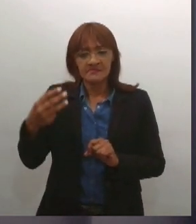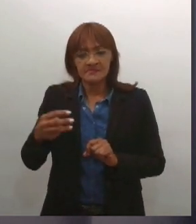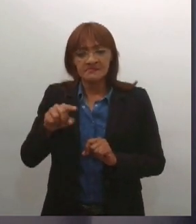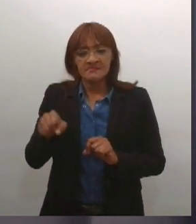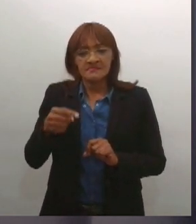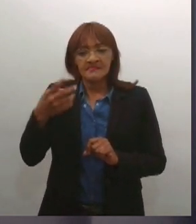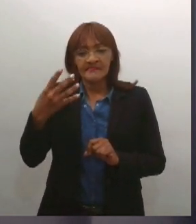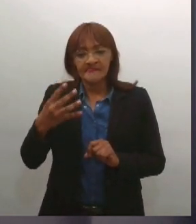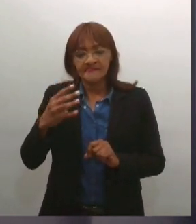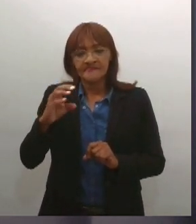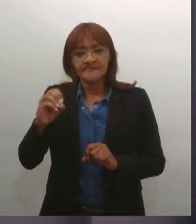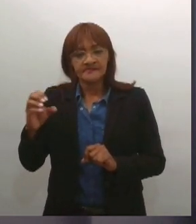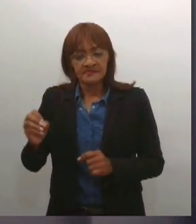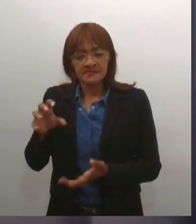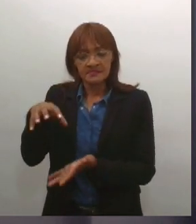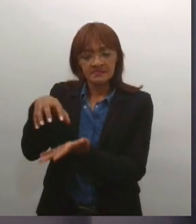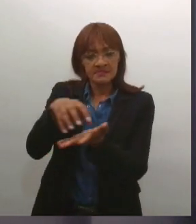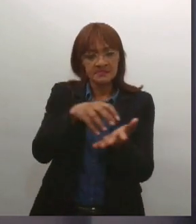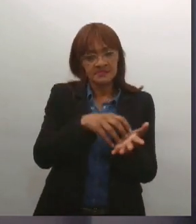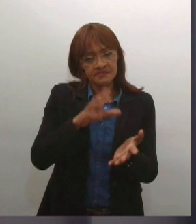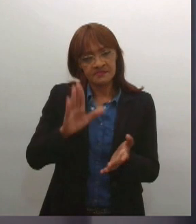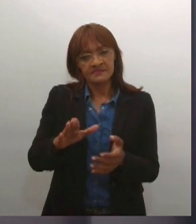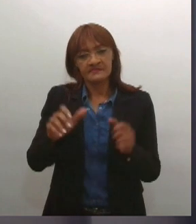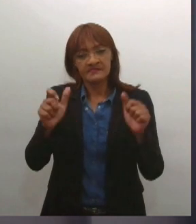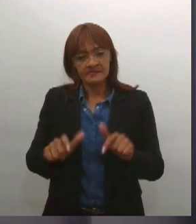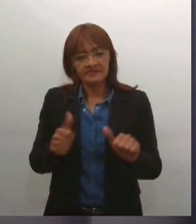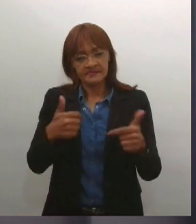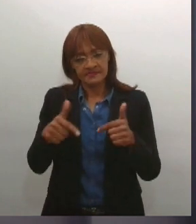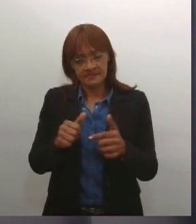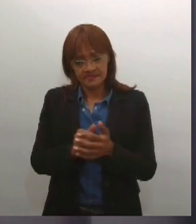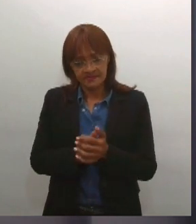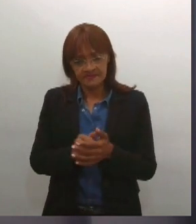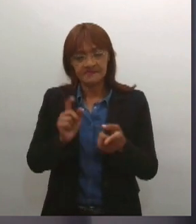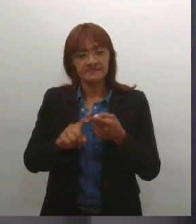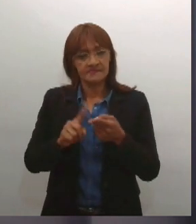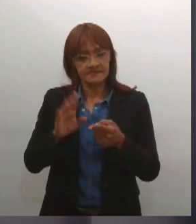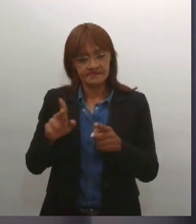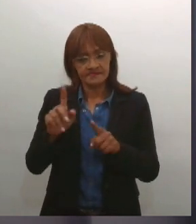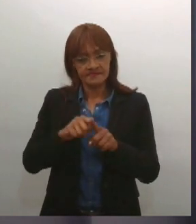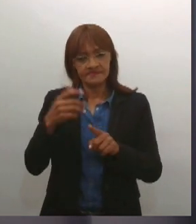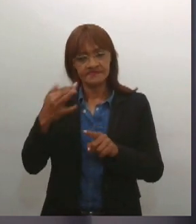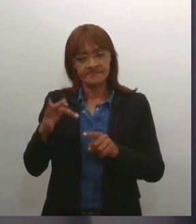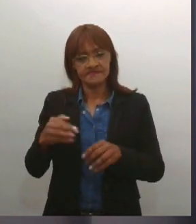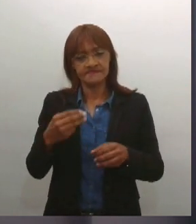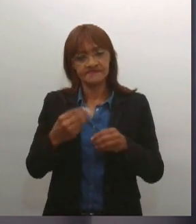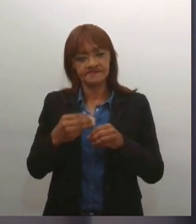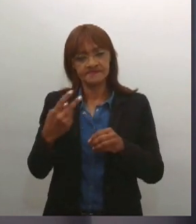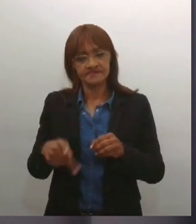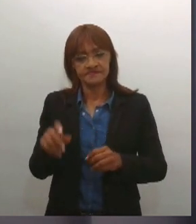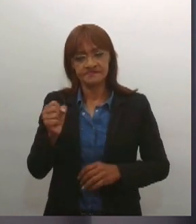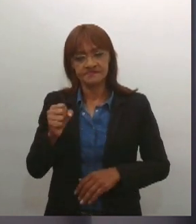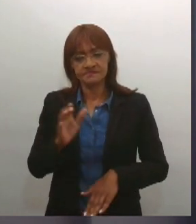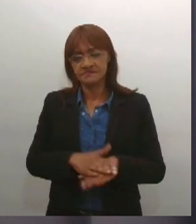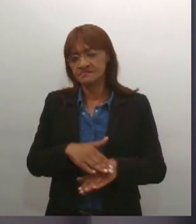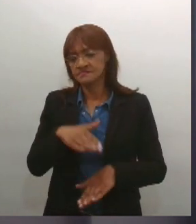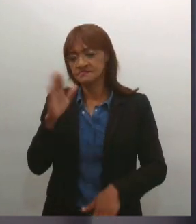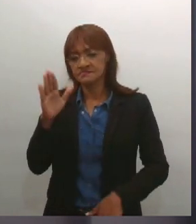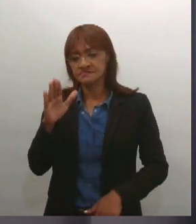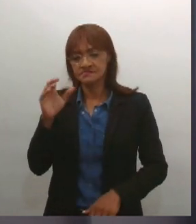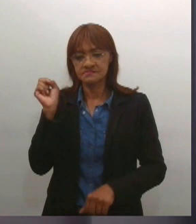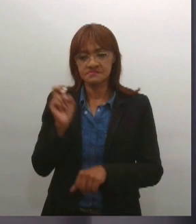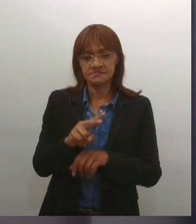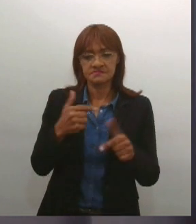postos, respectivamente. Ainda pelo levantamento em fevereiro, os municípios sergipanos que mais geraram empregos foram Aracaju,